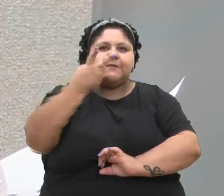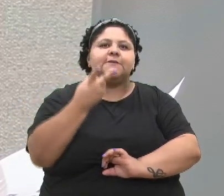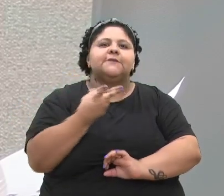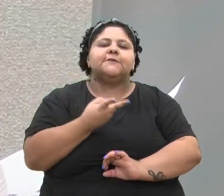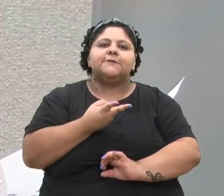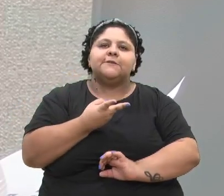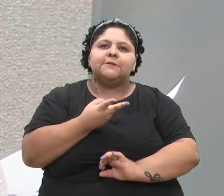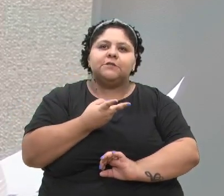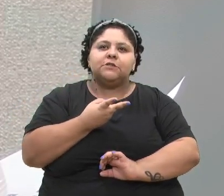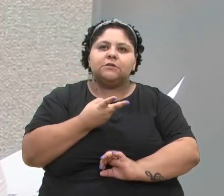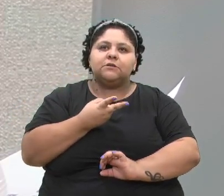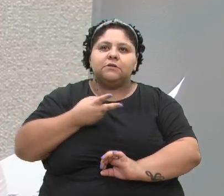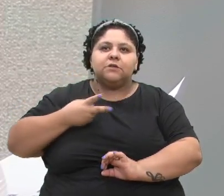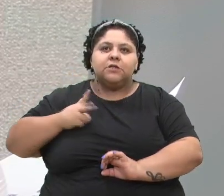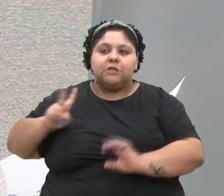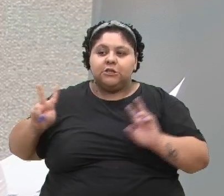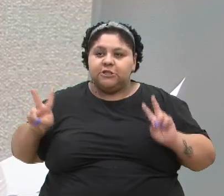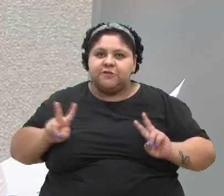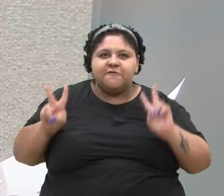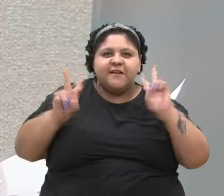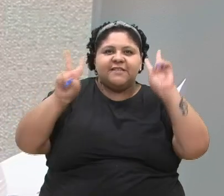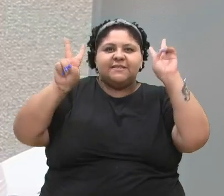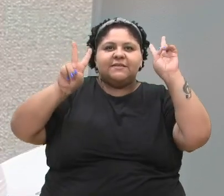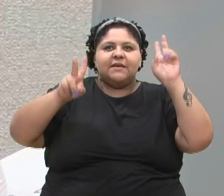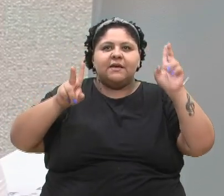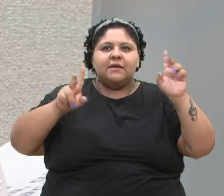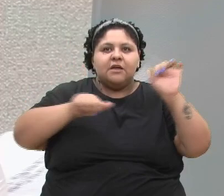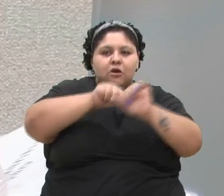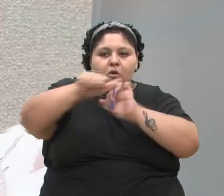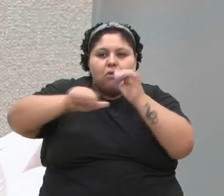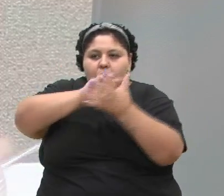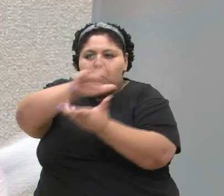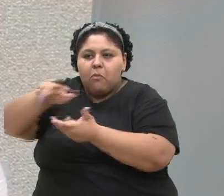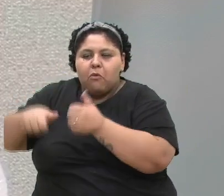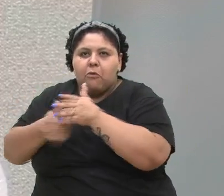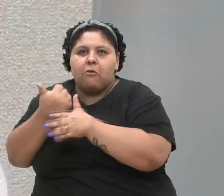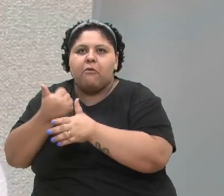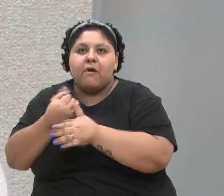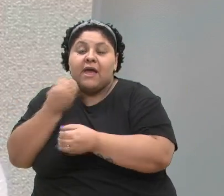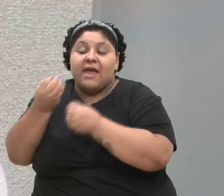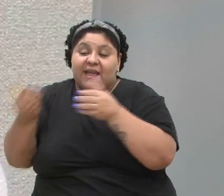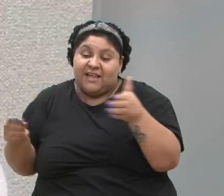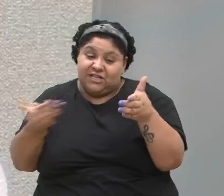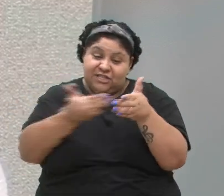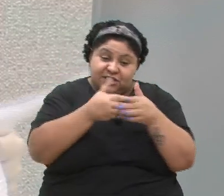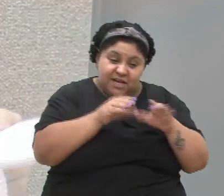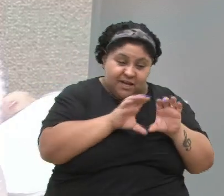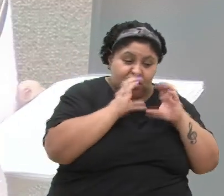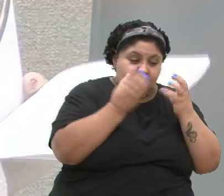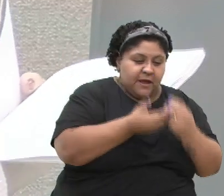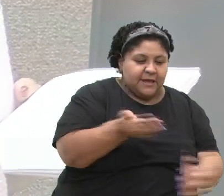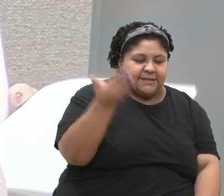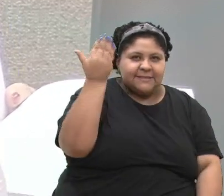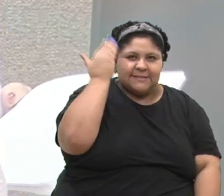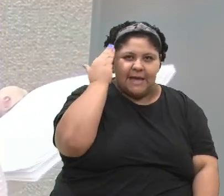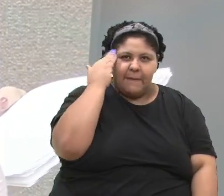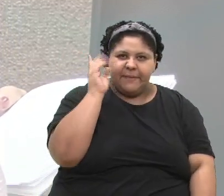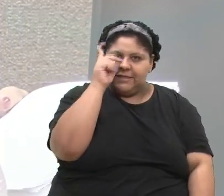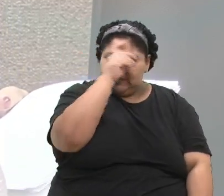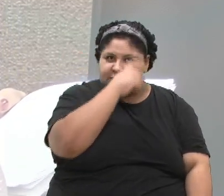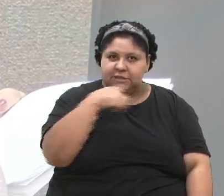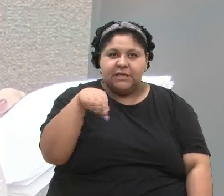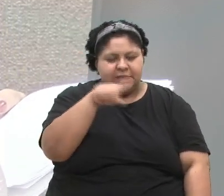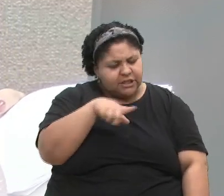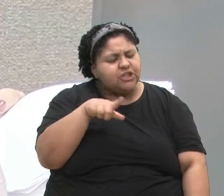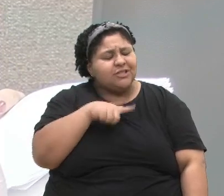muita vontade de fazer um mundo melhor. Quem vem de comunidades sabe as dificuldades que a gente